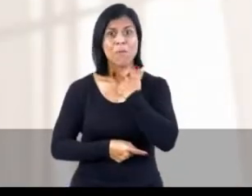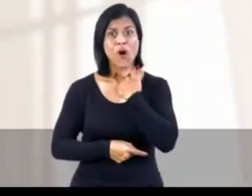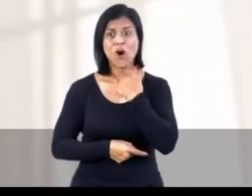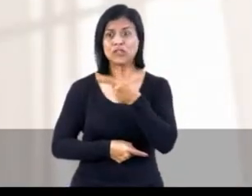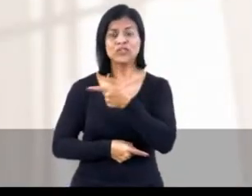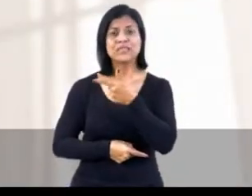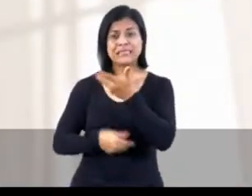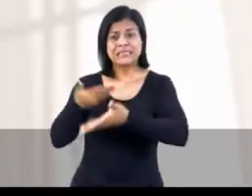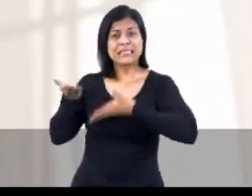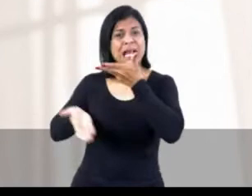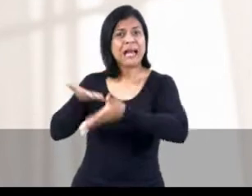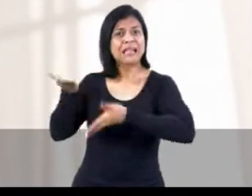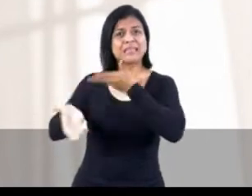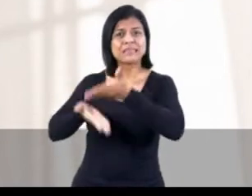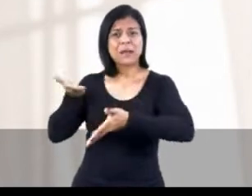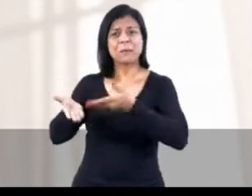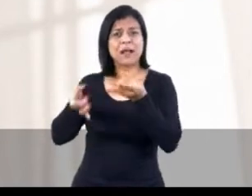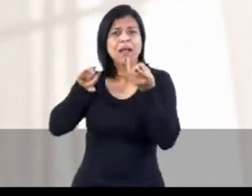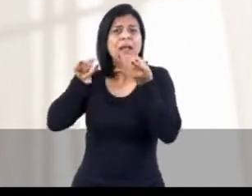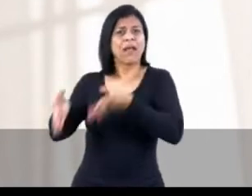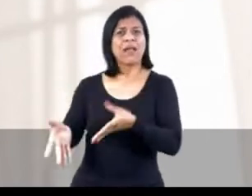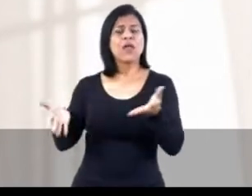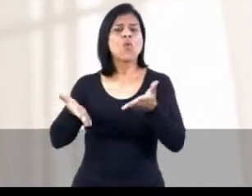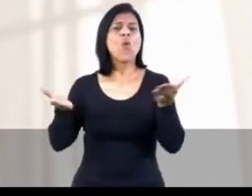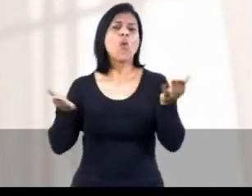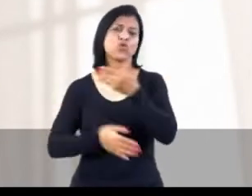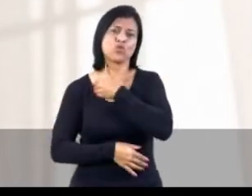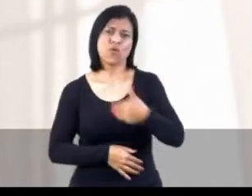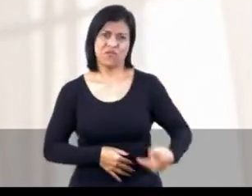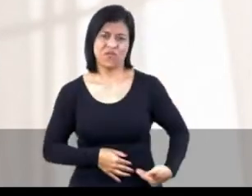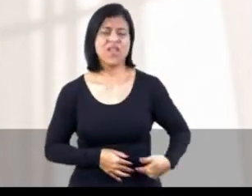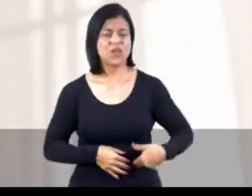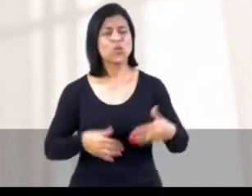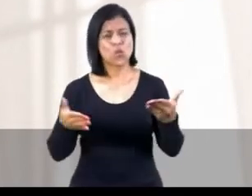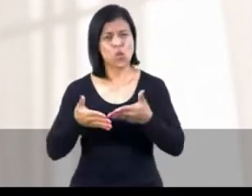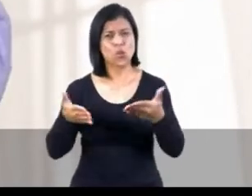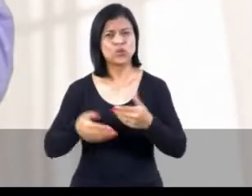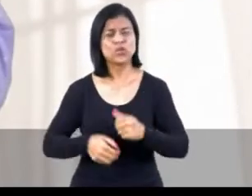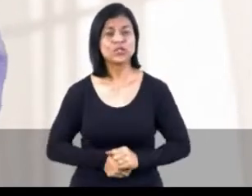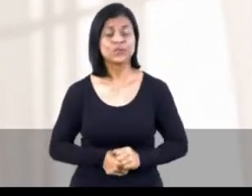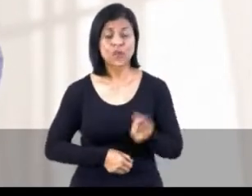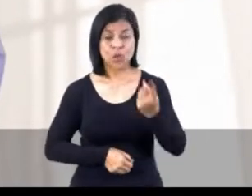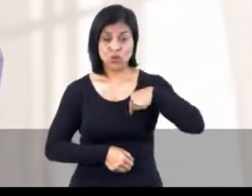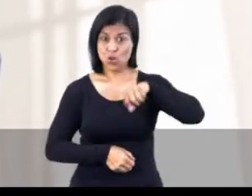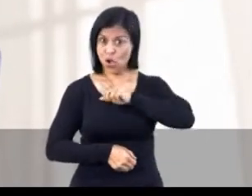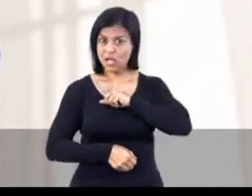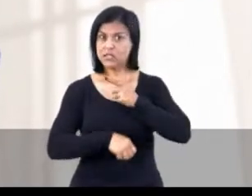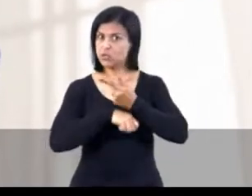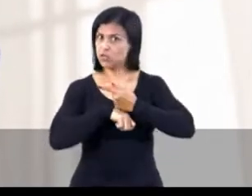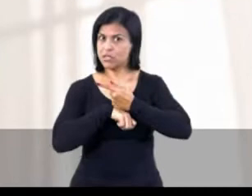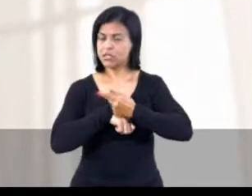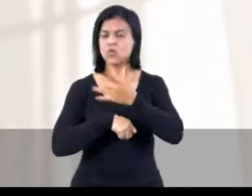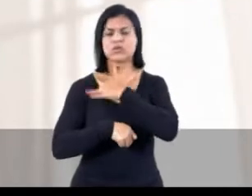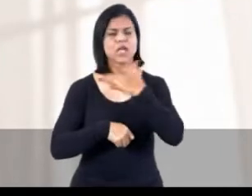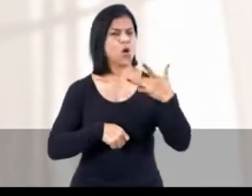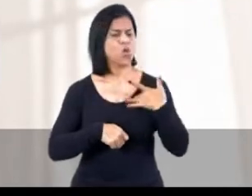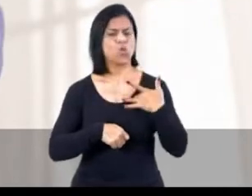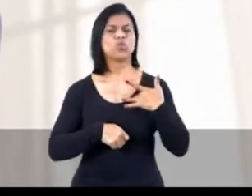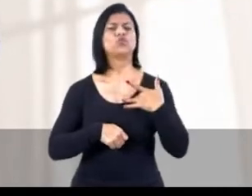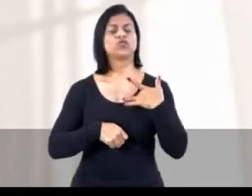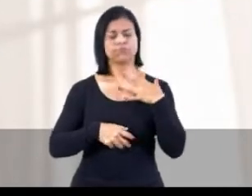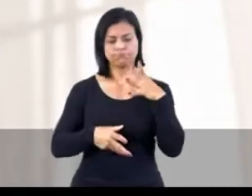continuar sendo tratada com o descaso do desgoverno atual. A saúde, na nossa gestão, será